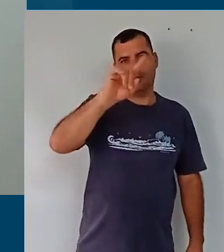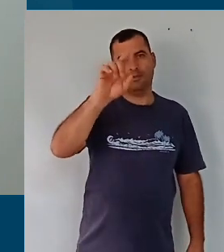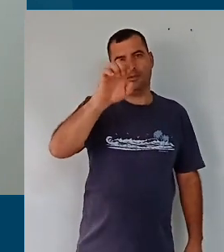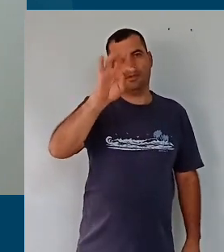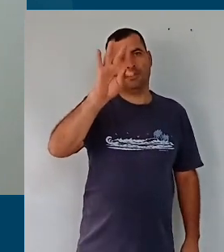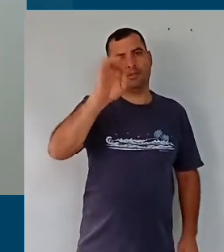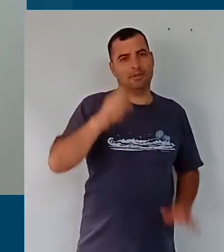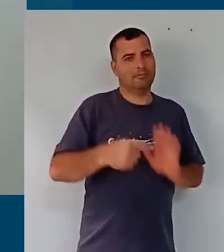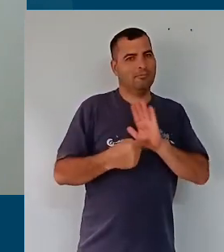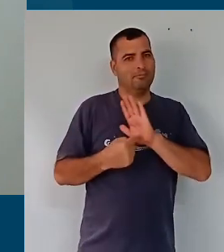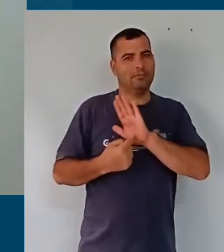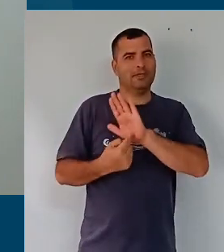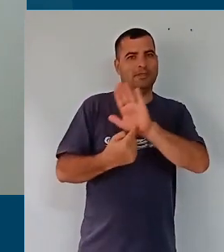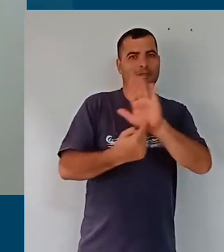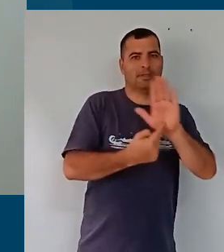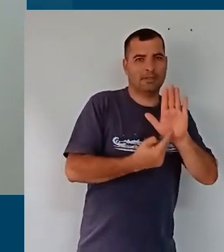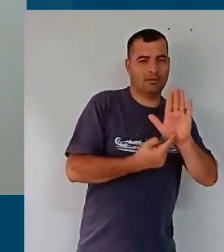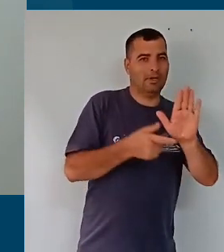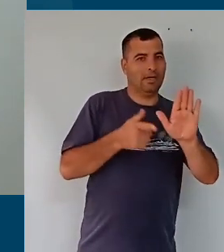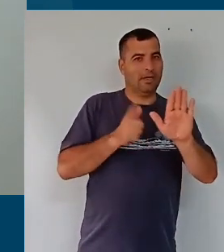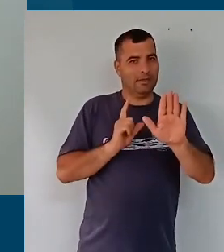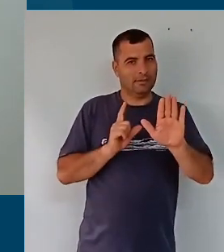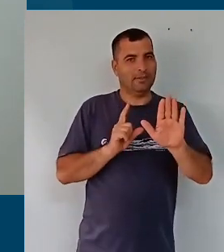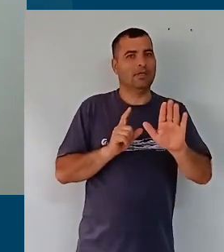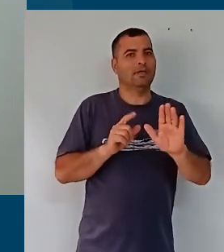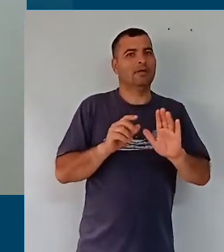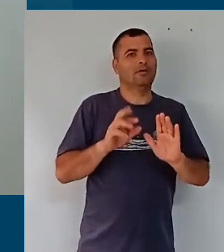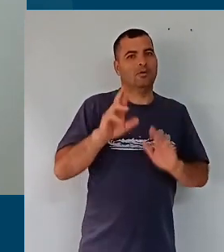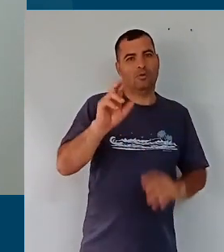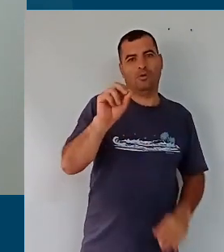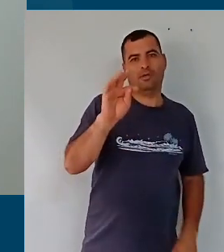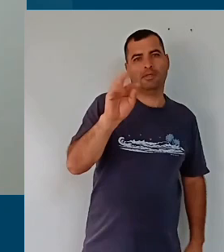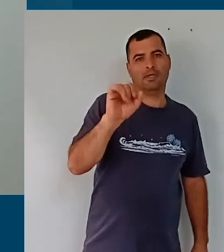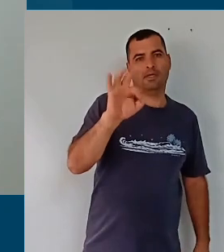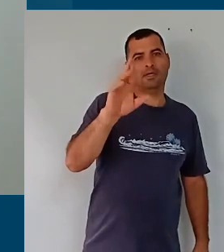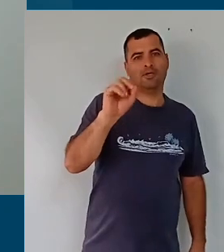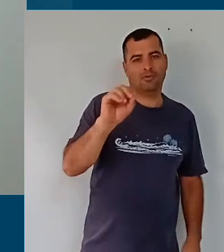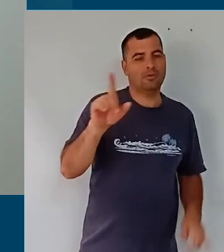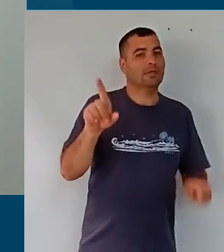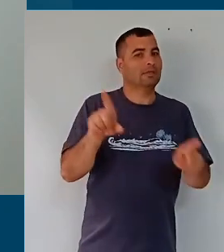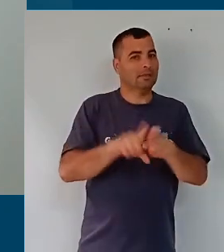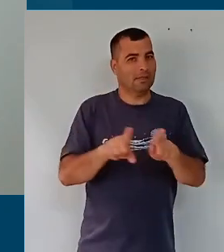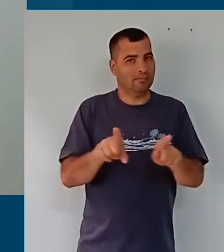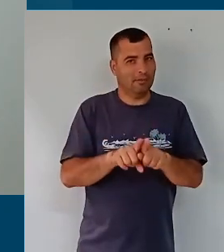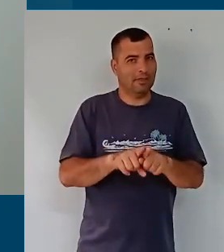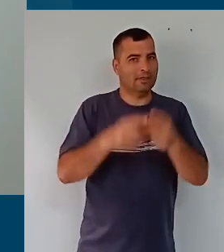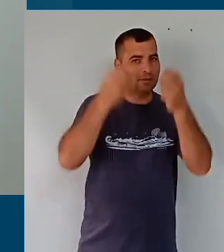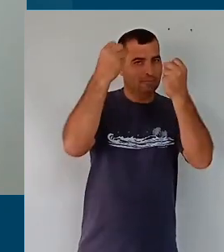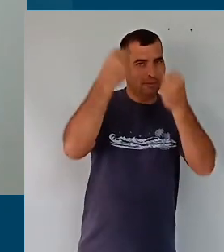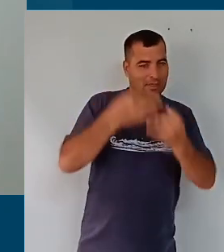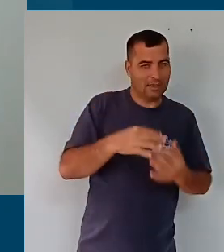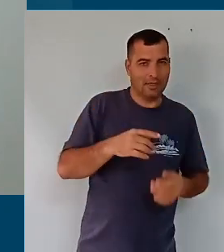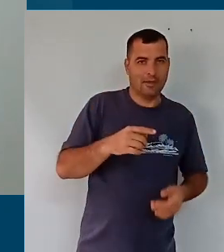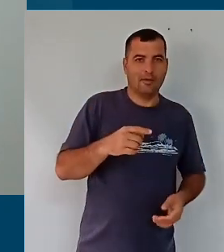que fará a apresentação preliminar do roteiro do currículo e também os principais pontos do